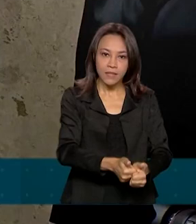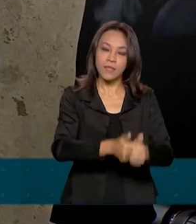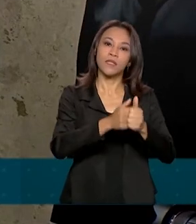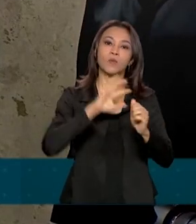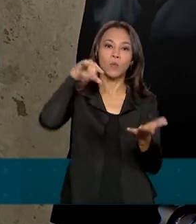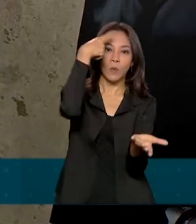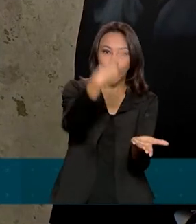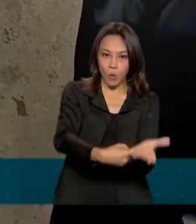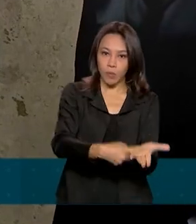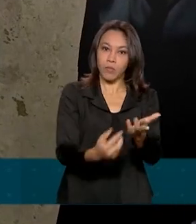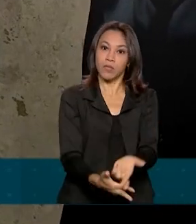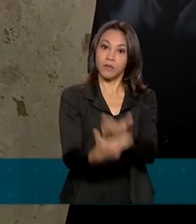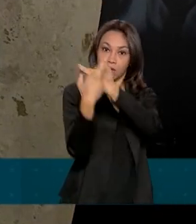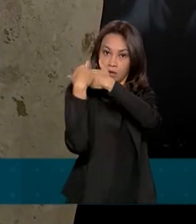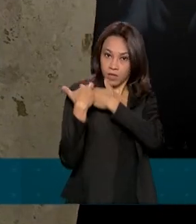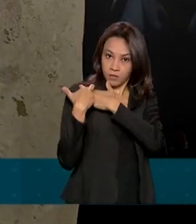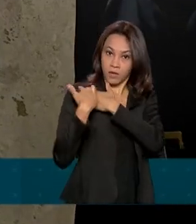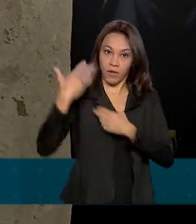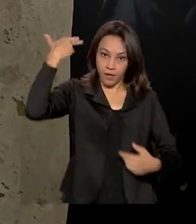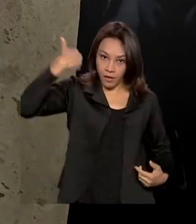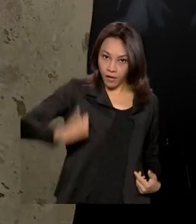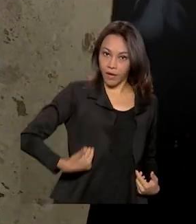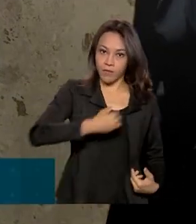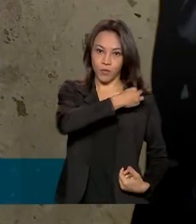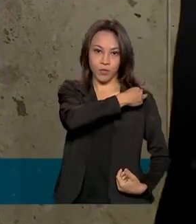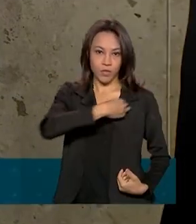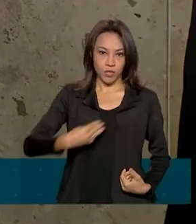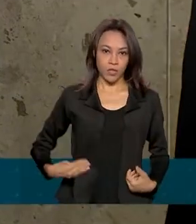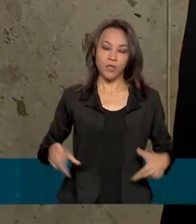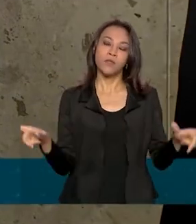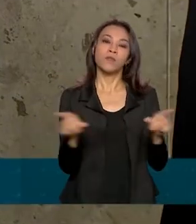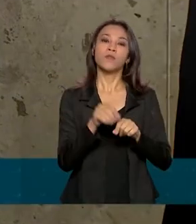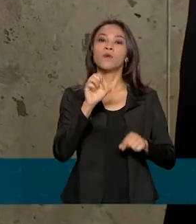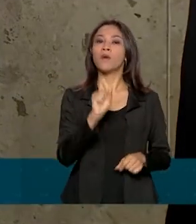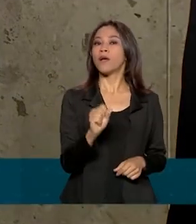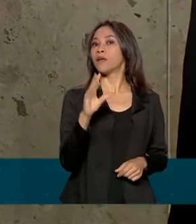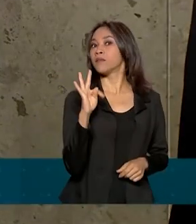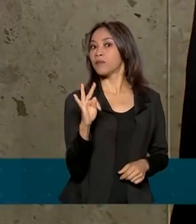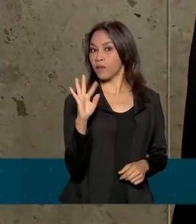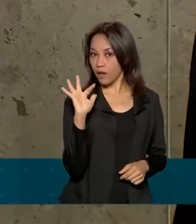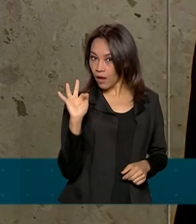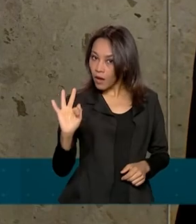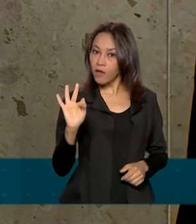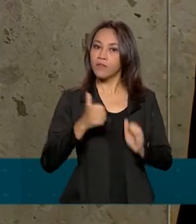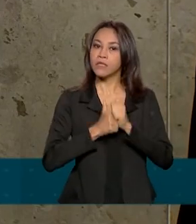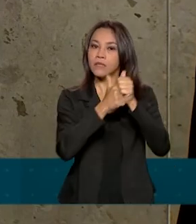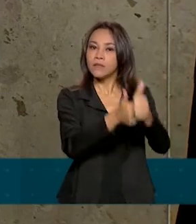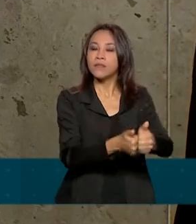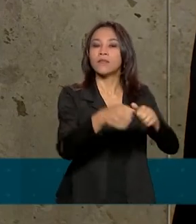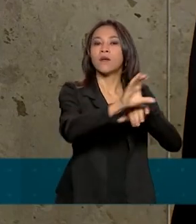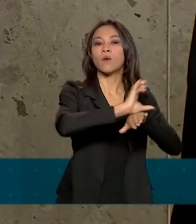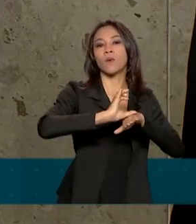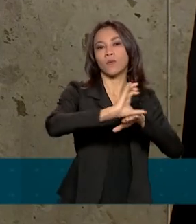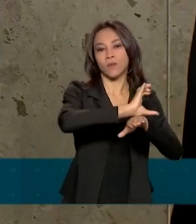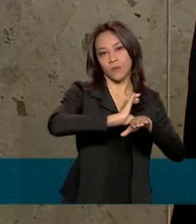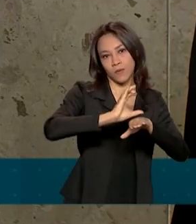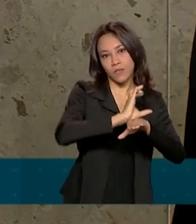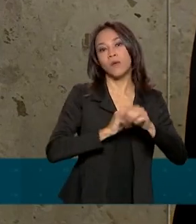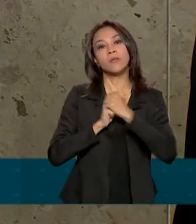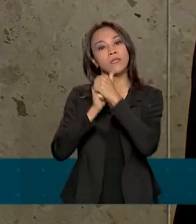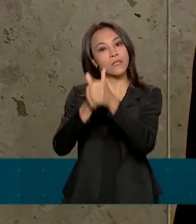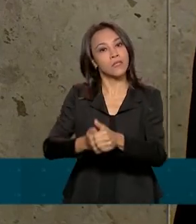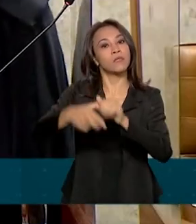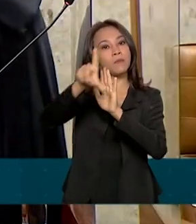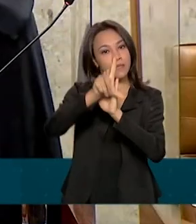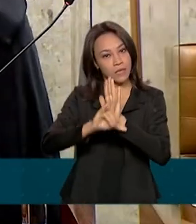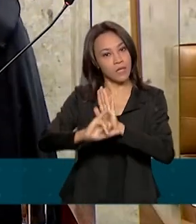do cargo de ministro do Supremo Tribunal Federal em conformidade com a Constituição e as leis da